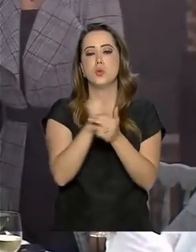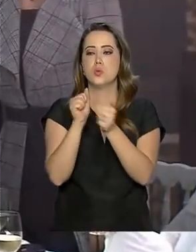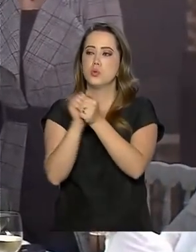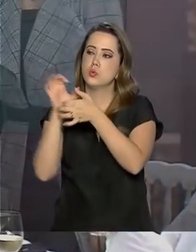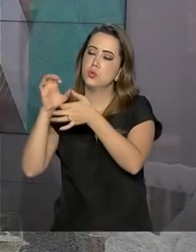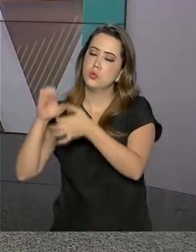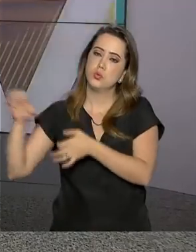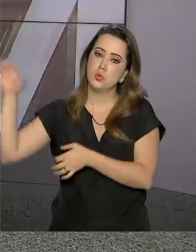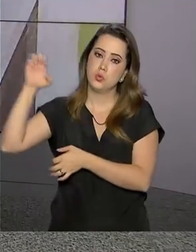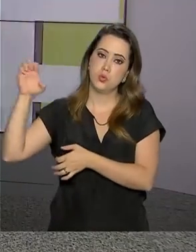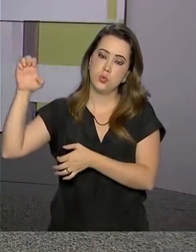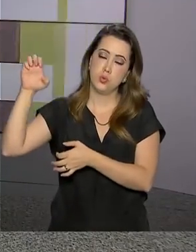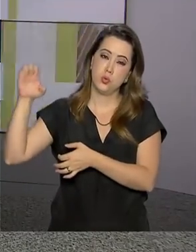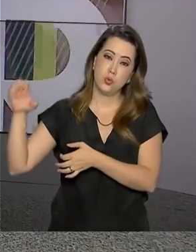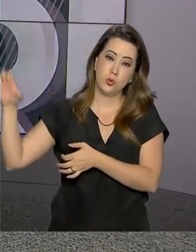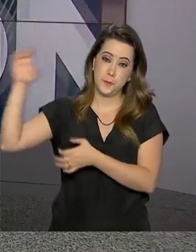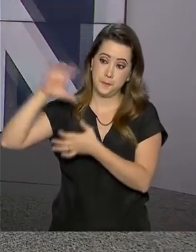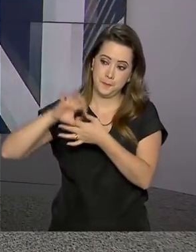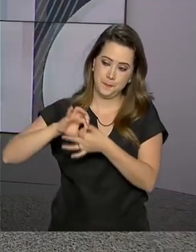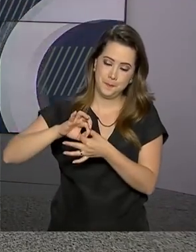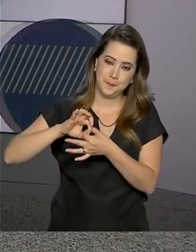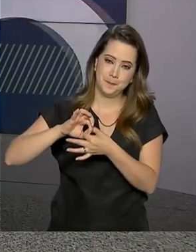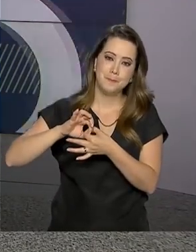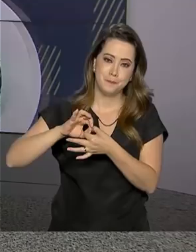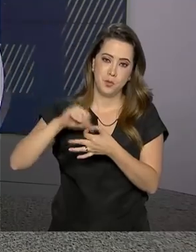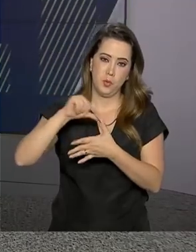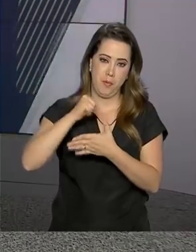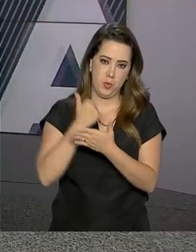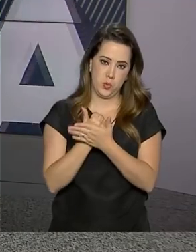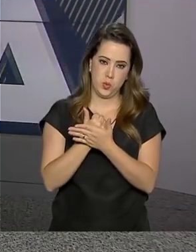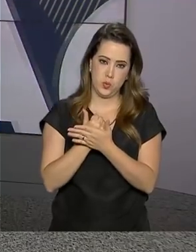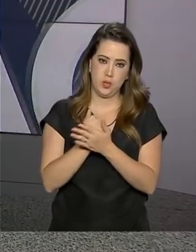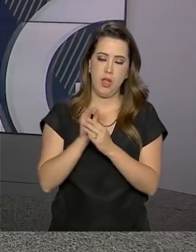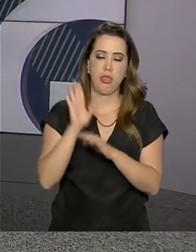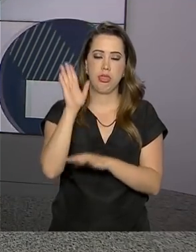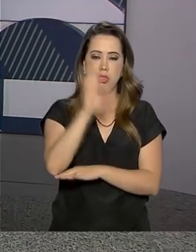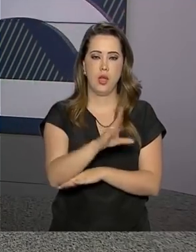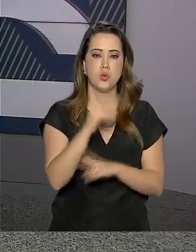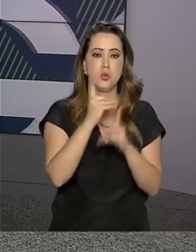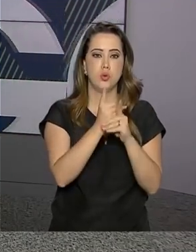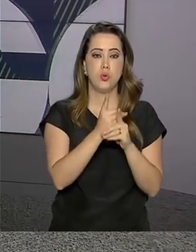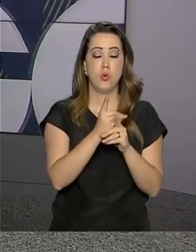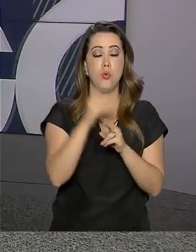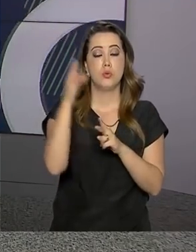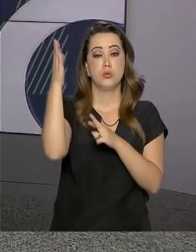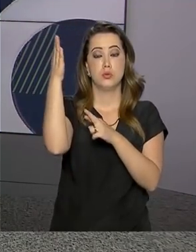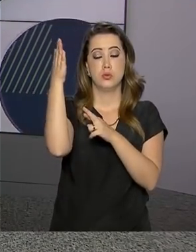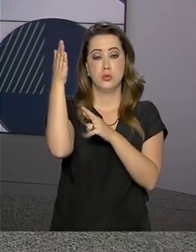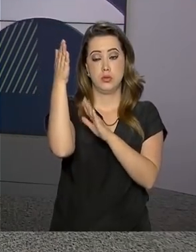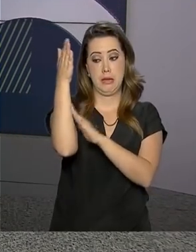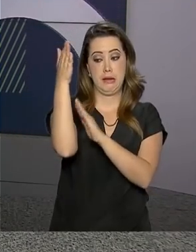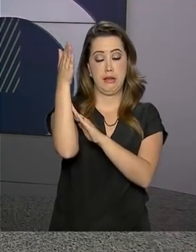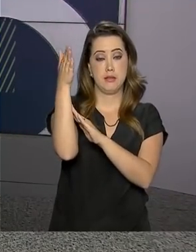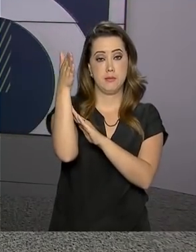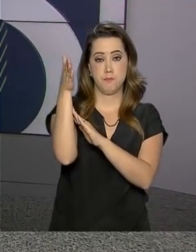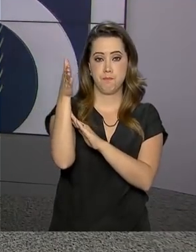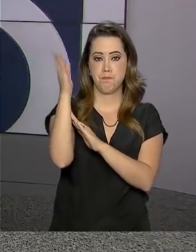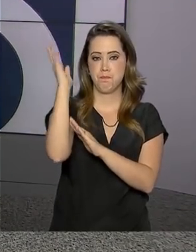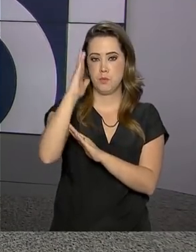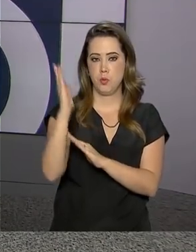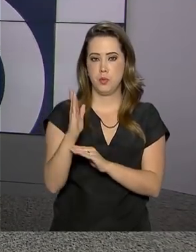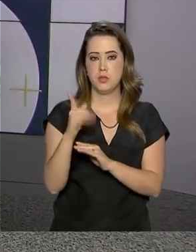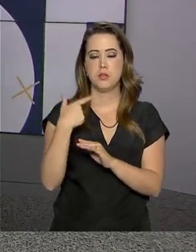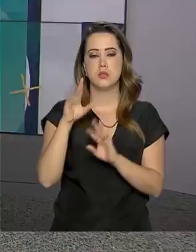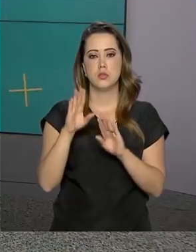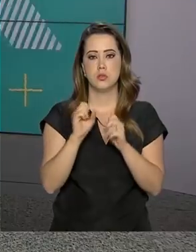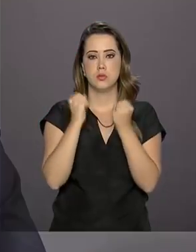Europeia. Pela tarde, o encontro foi na Embaixada do Brasil, onde o presidente participou do encerramento do Seminário de Indústria de